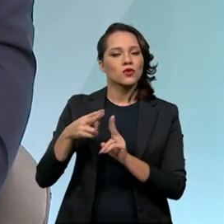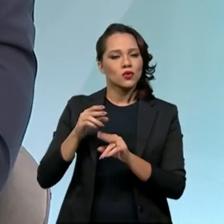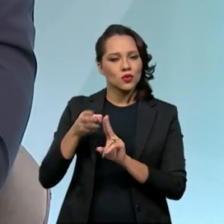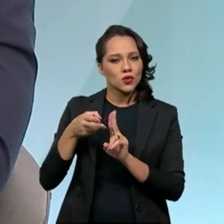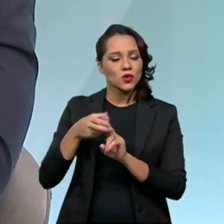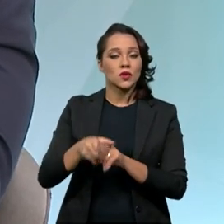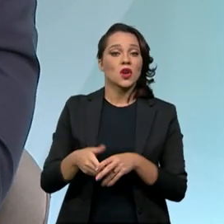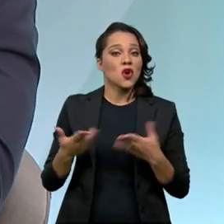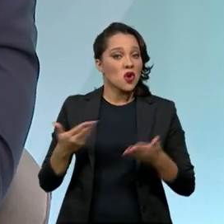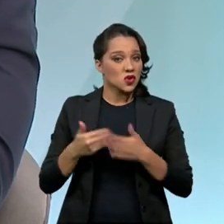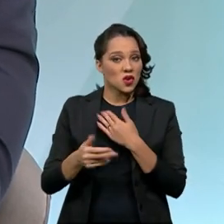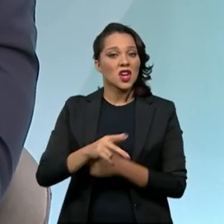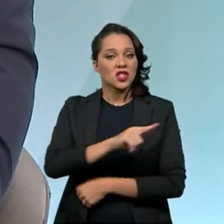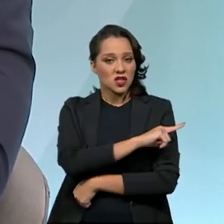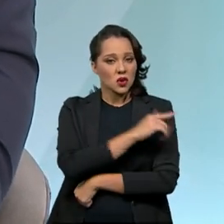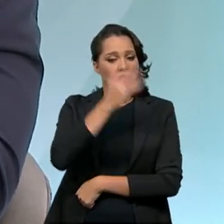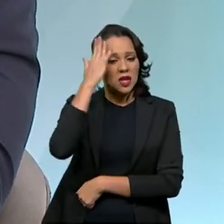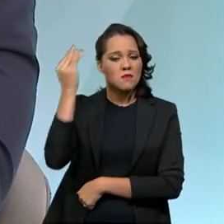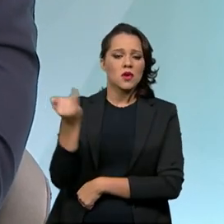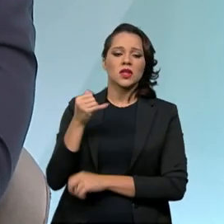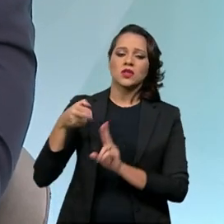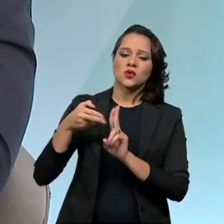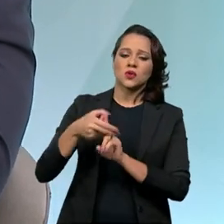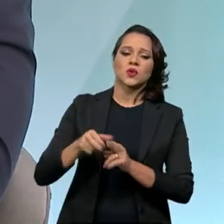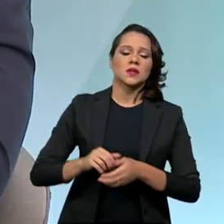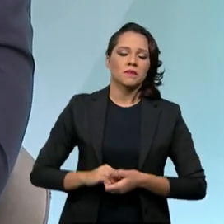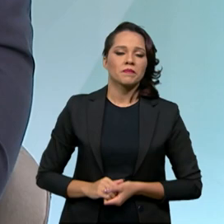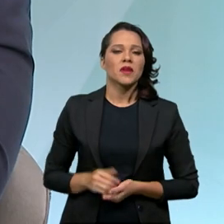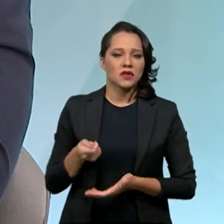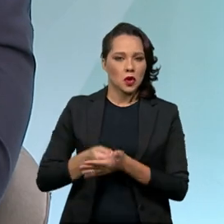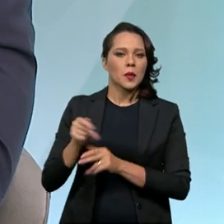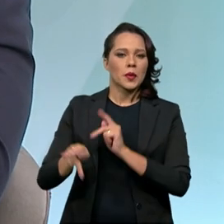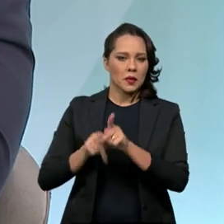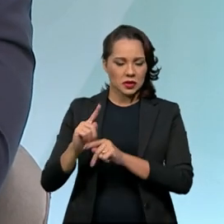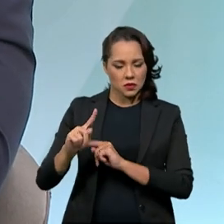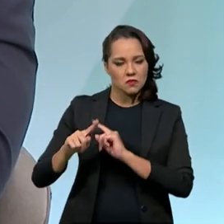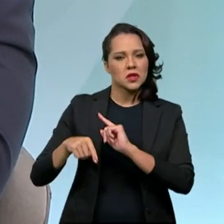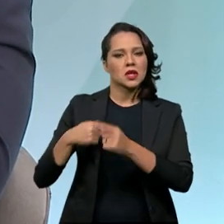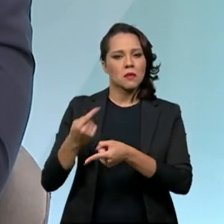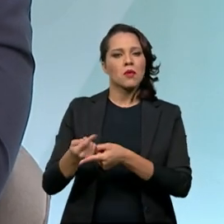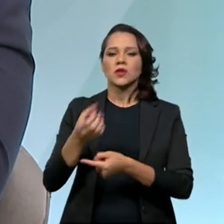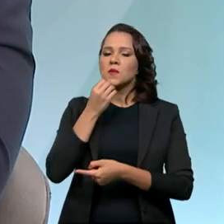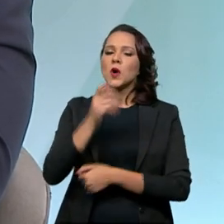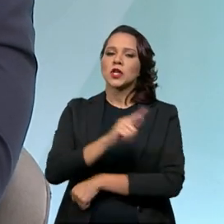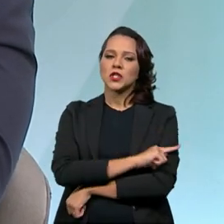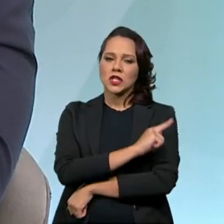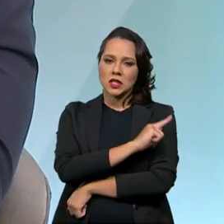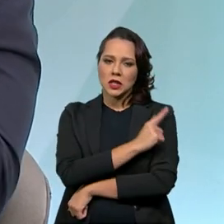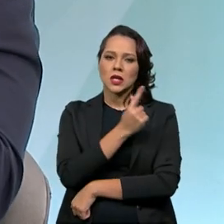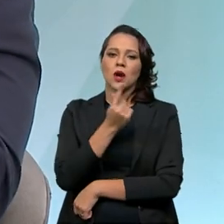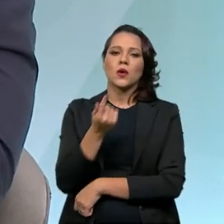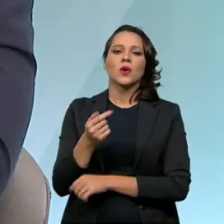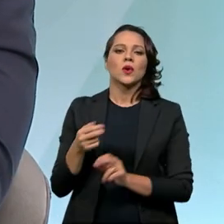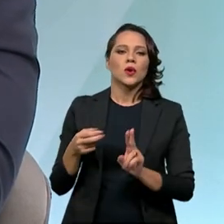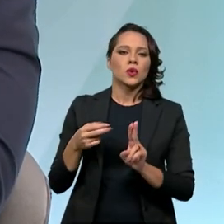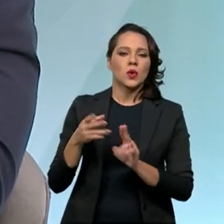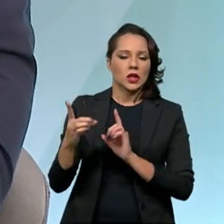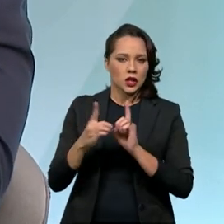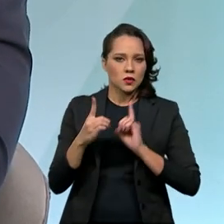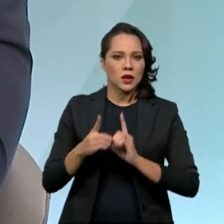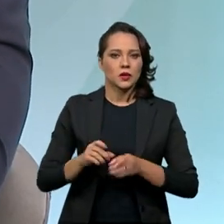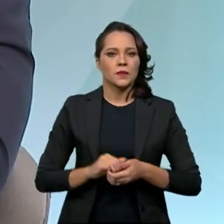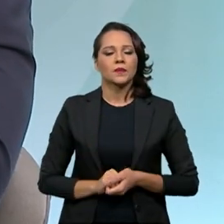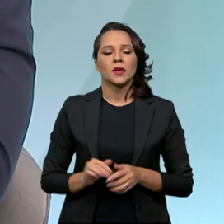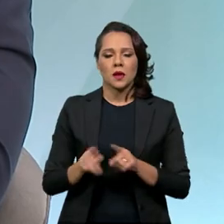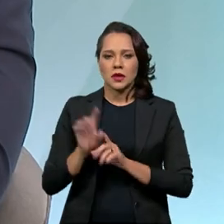E hoje, qualquer gestor sabe da importância do SUS. E vai ser cobrado pela sua população em relação a uma boa gestão do seu atendimento